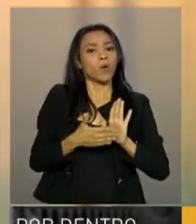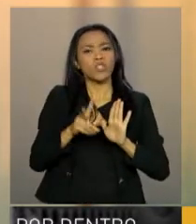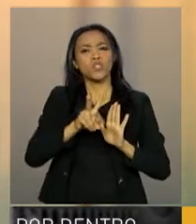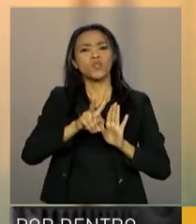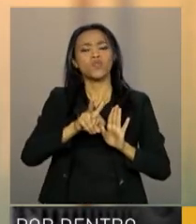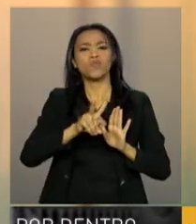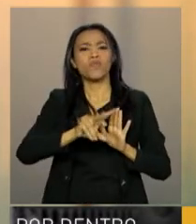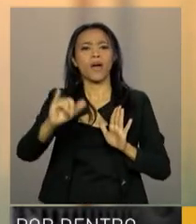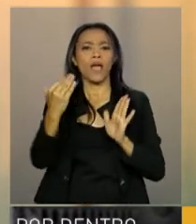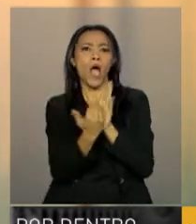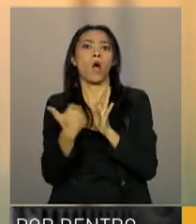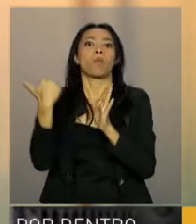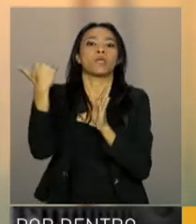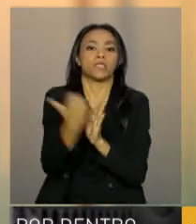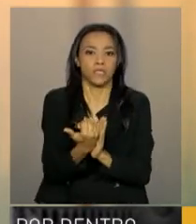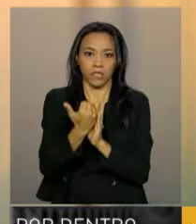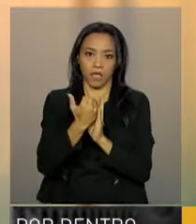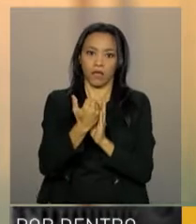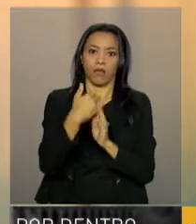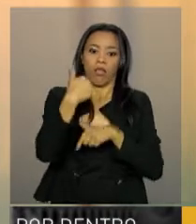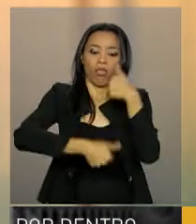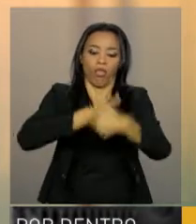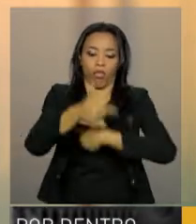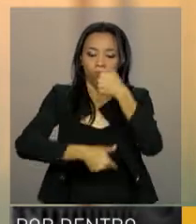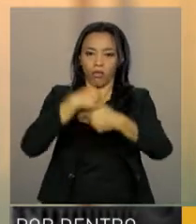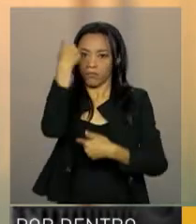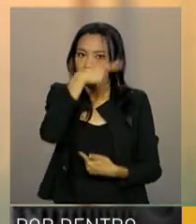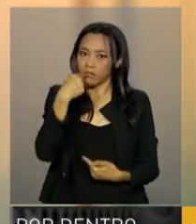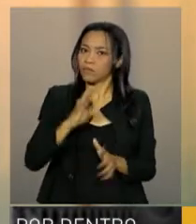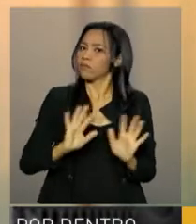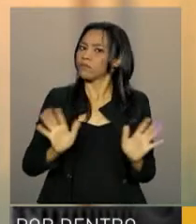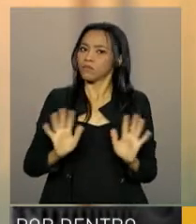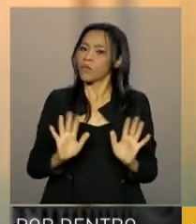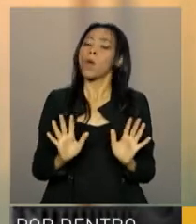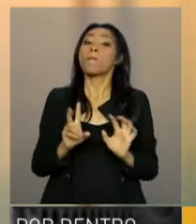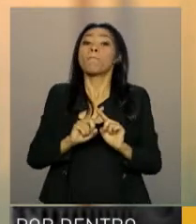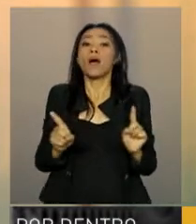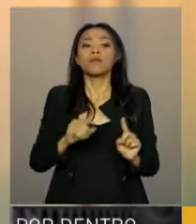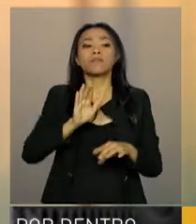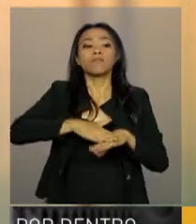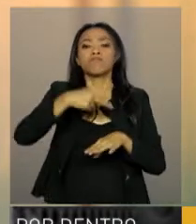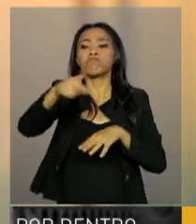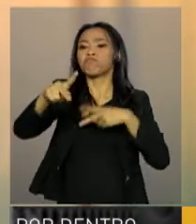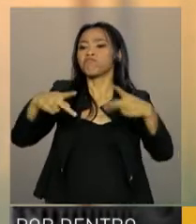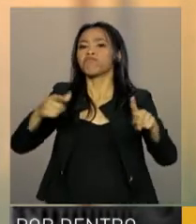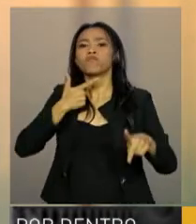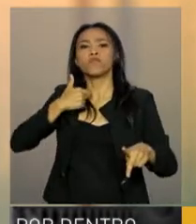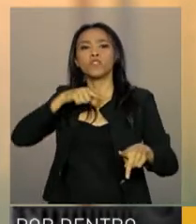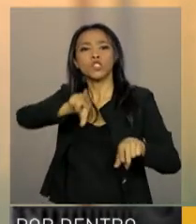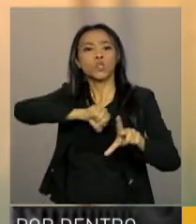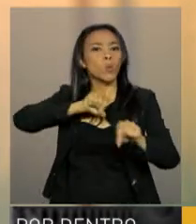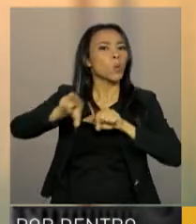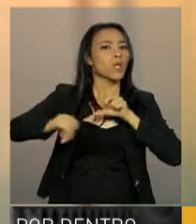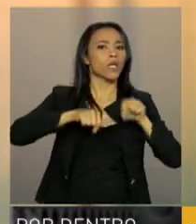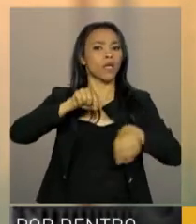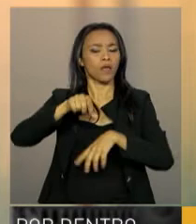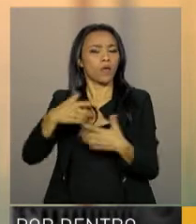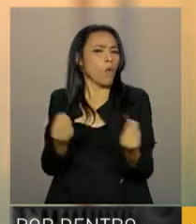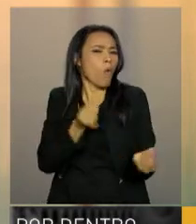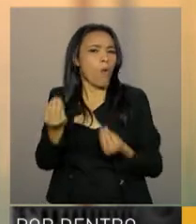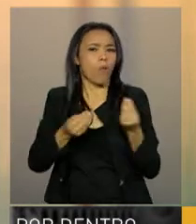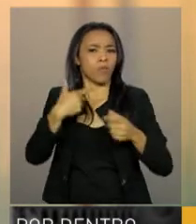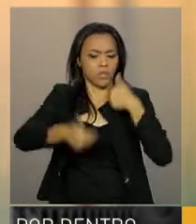aumenta a jornada, mas permite ao trabalhador escolher a forma mais vantajosa de